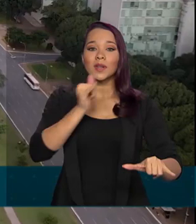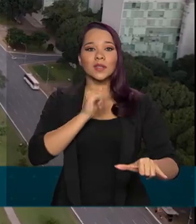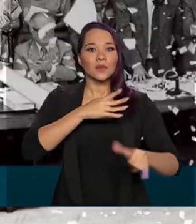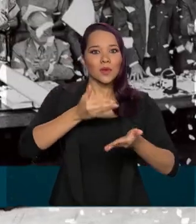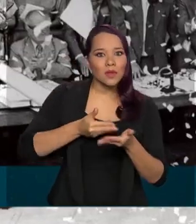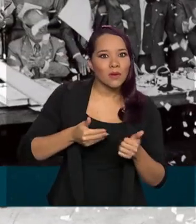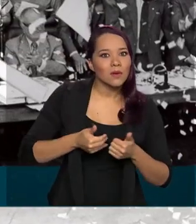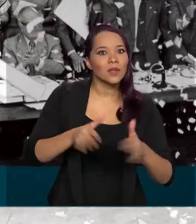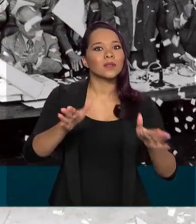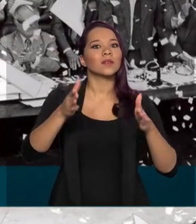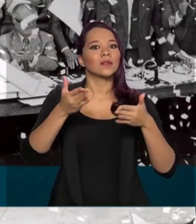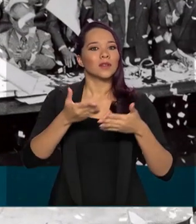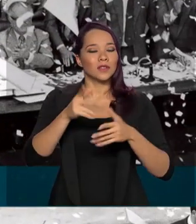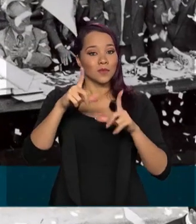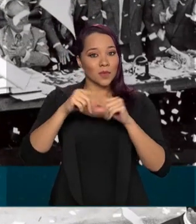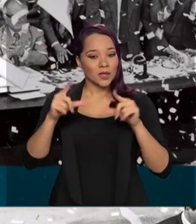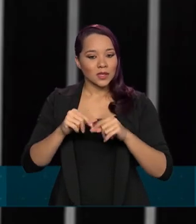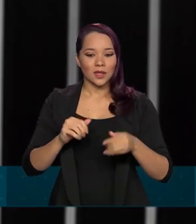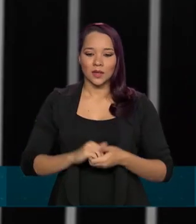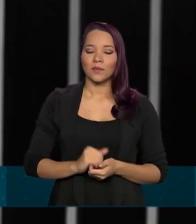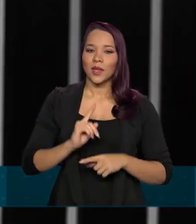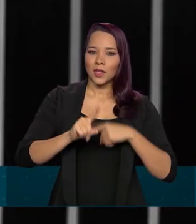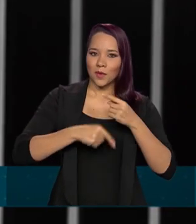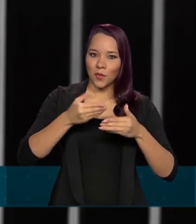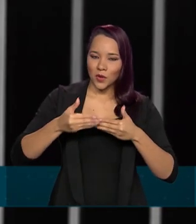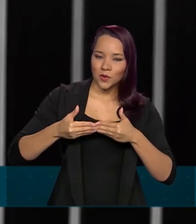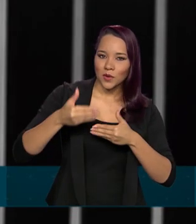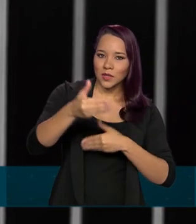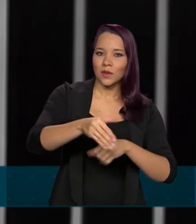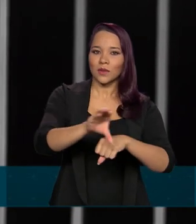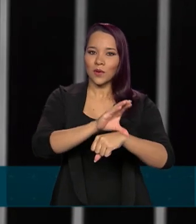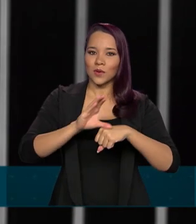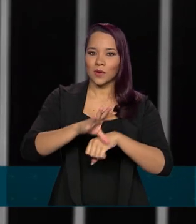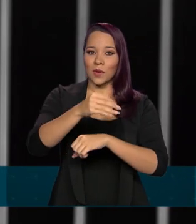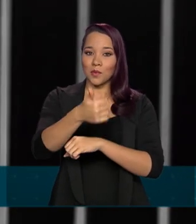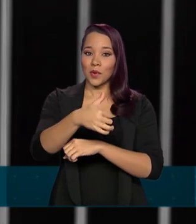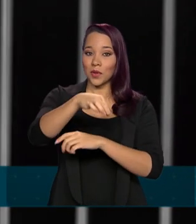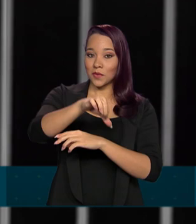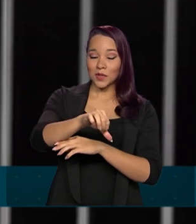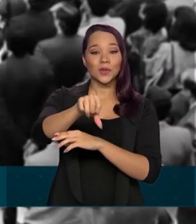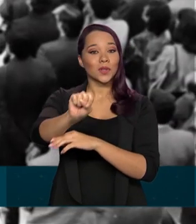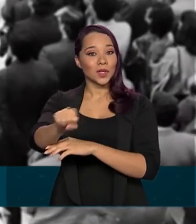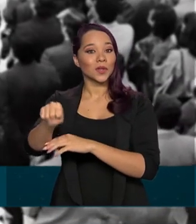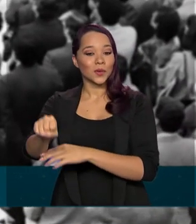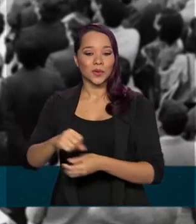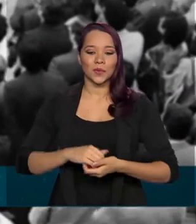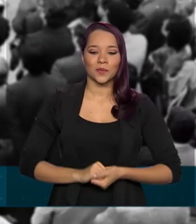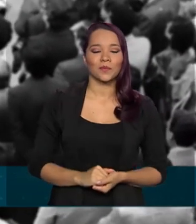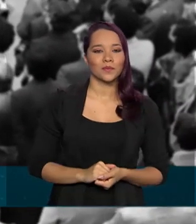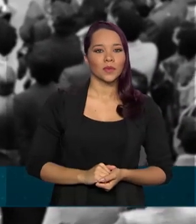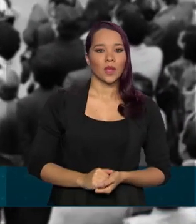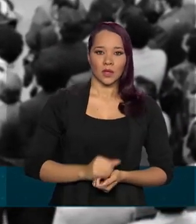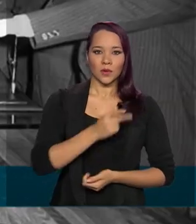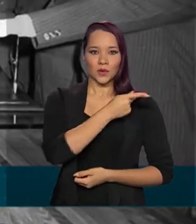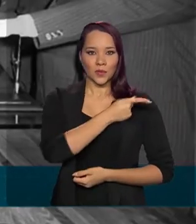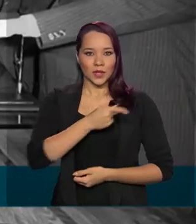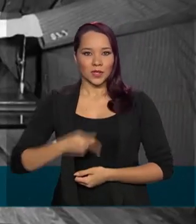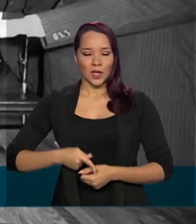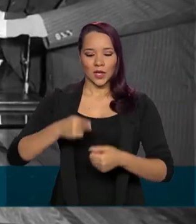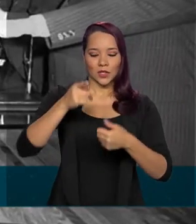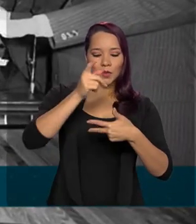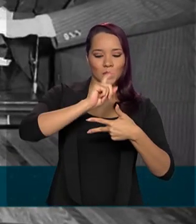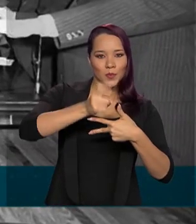Brasília e a promulgação da Constituição de 1988. Presidentes dos poderes